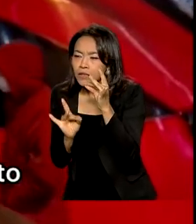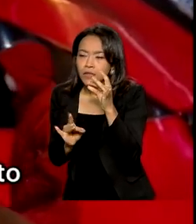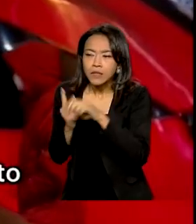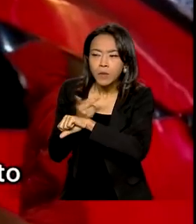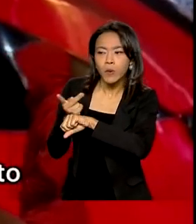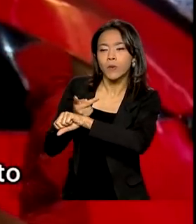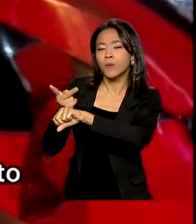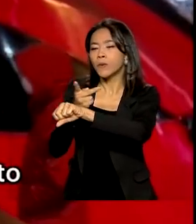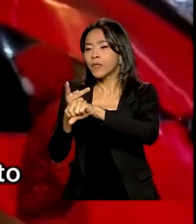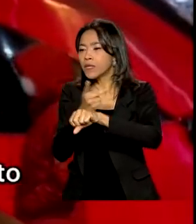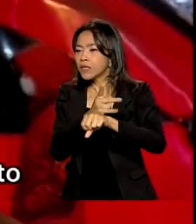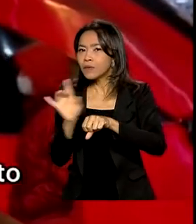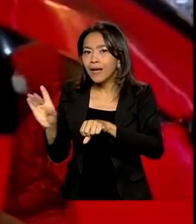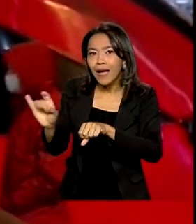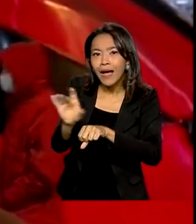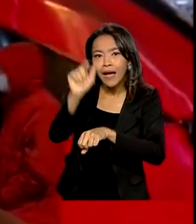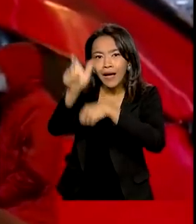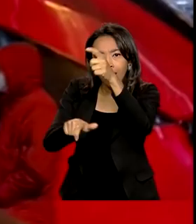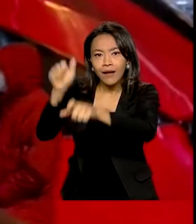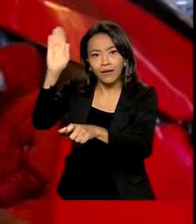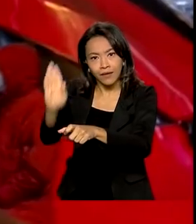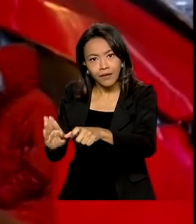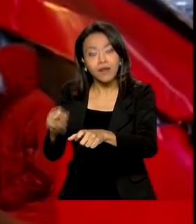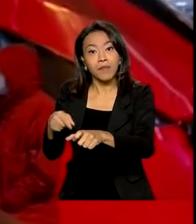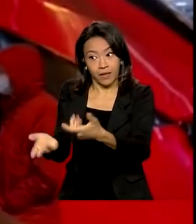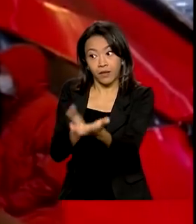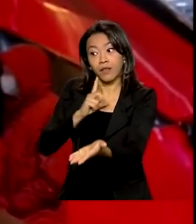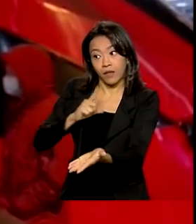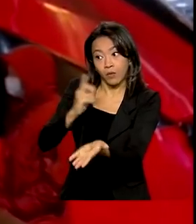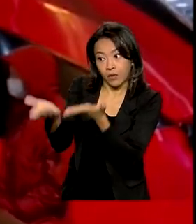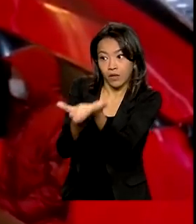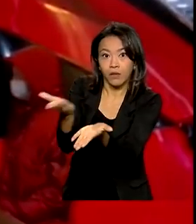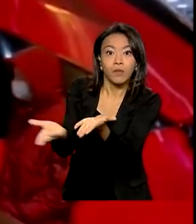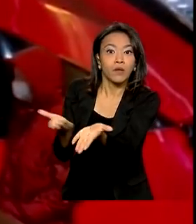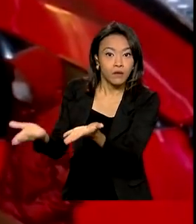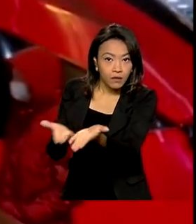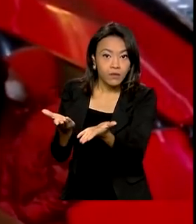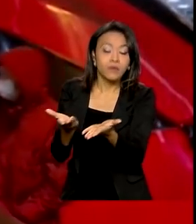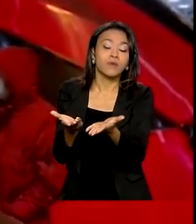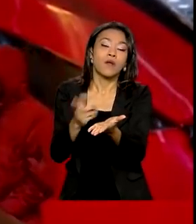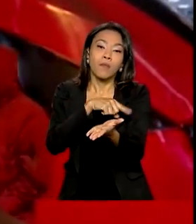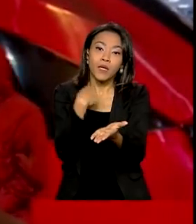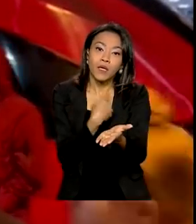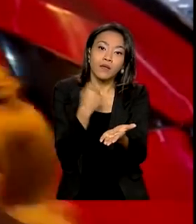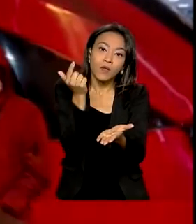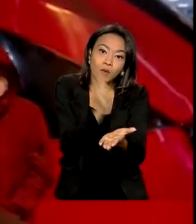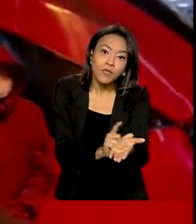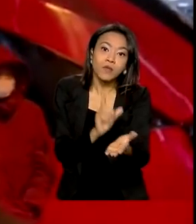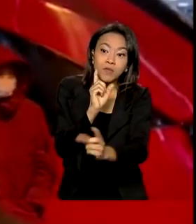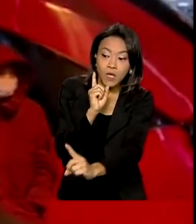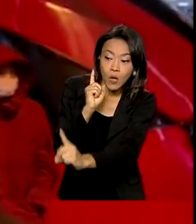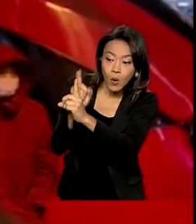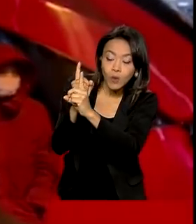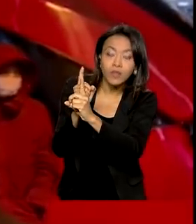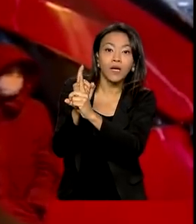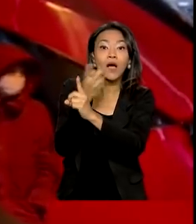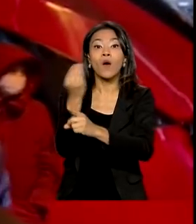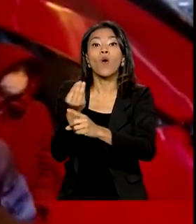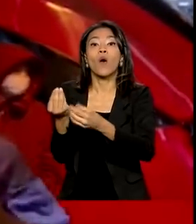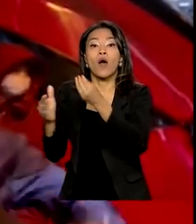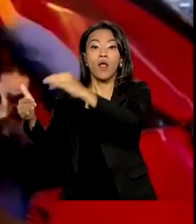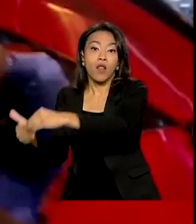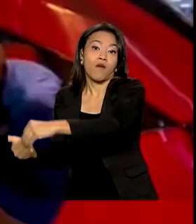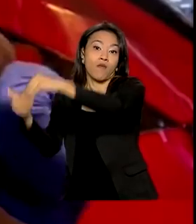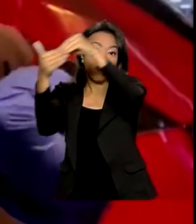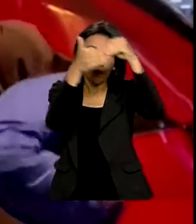brasileiro que receberão um tratamento casuístico e individual, para que nós possamos encontrar a melhor maneira de repatriá-los